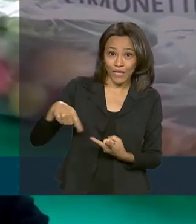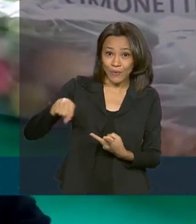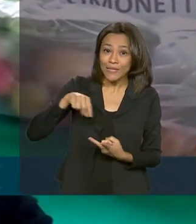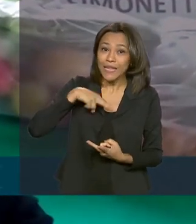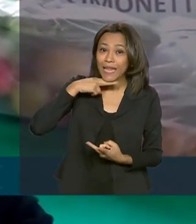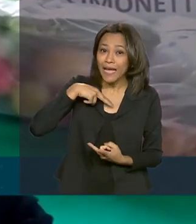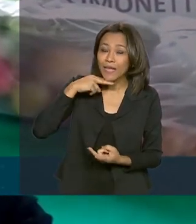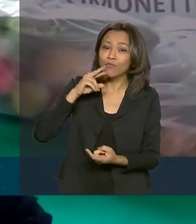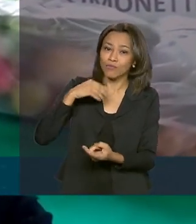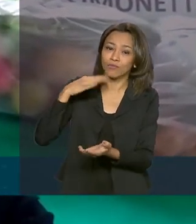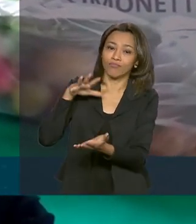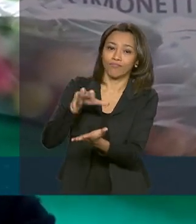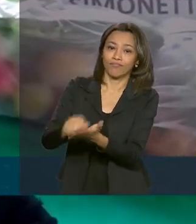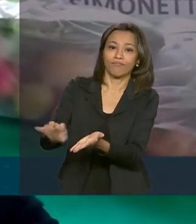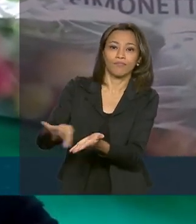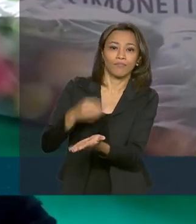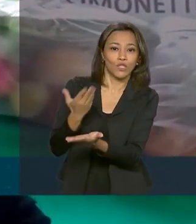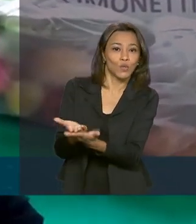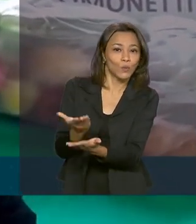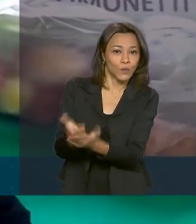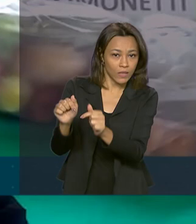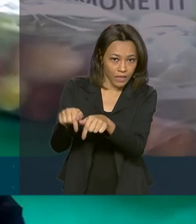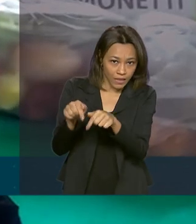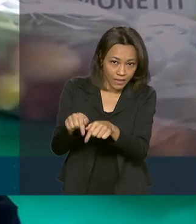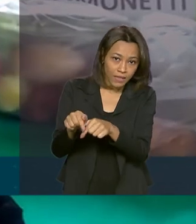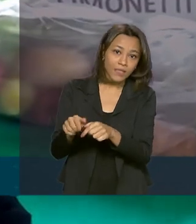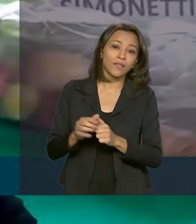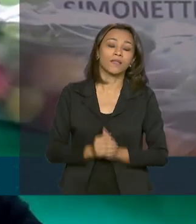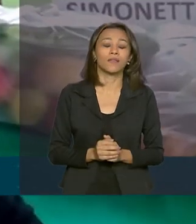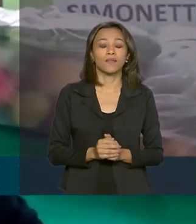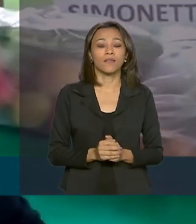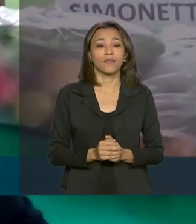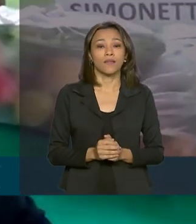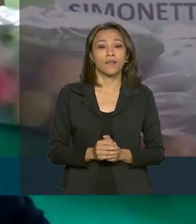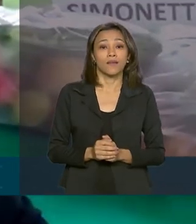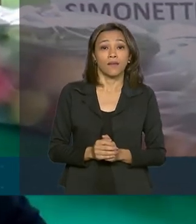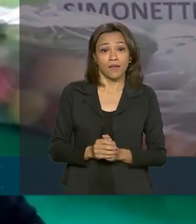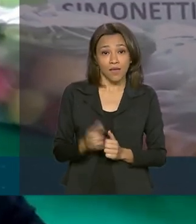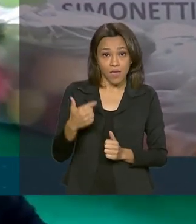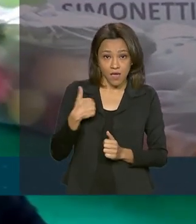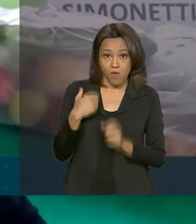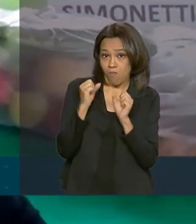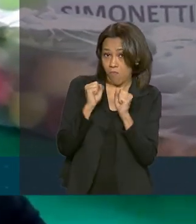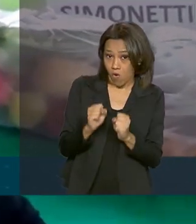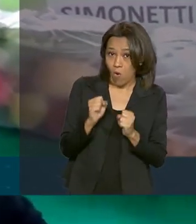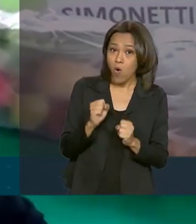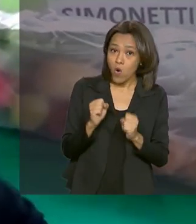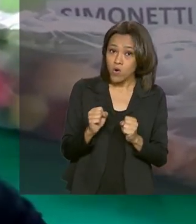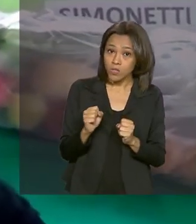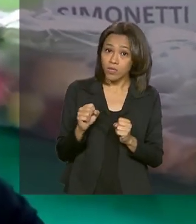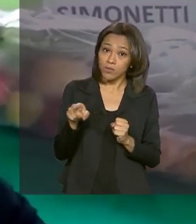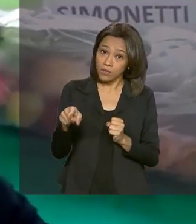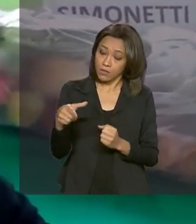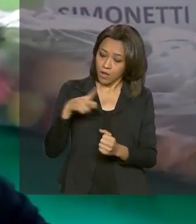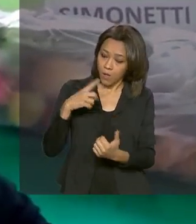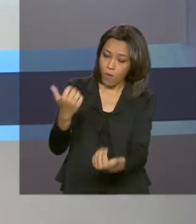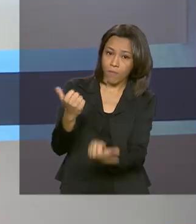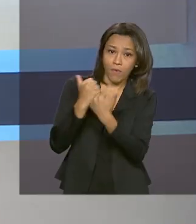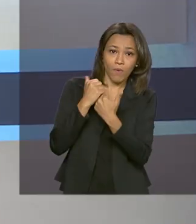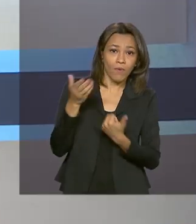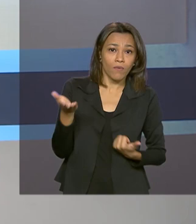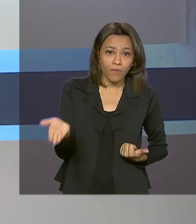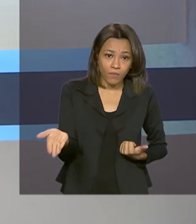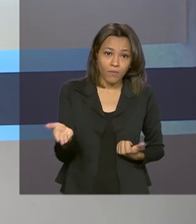matriculados na Escola Emílio Simonetti onde eu posso estar contando com o apoio.